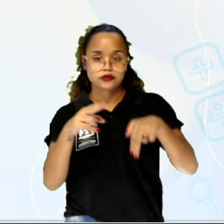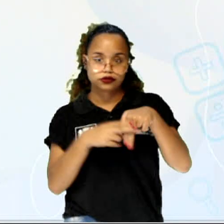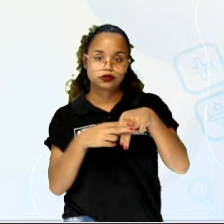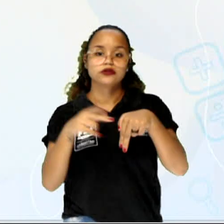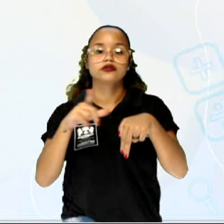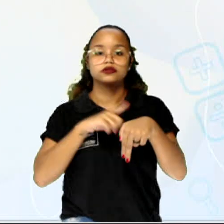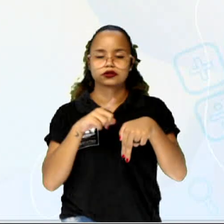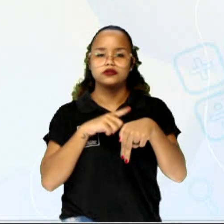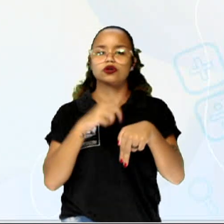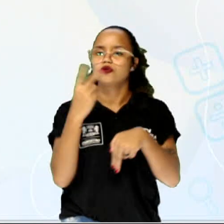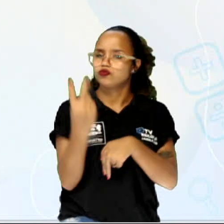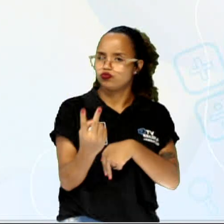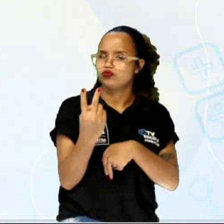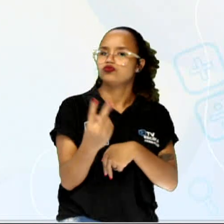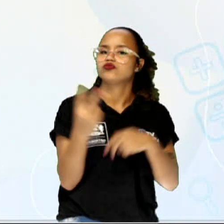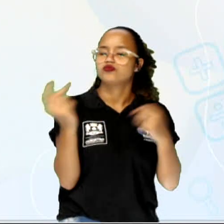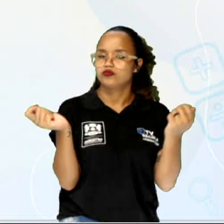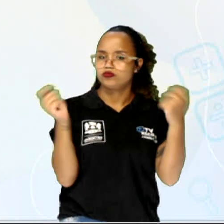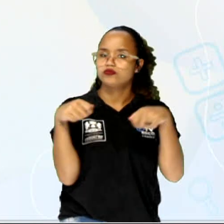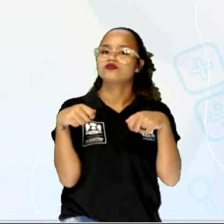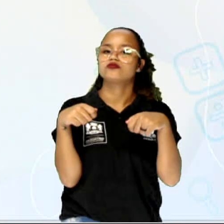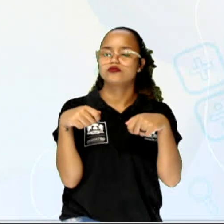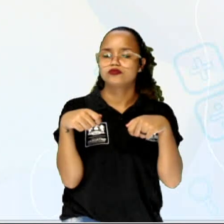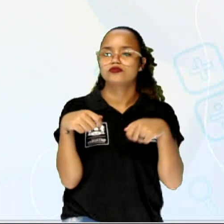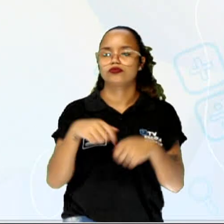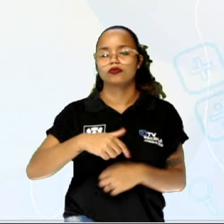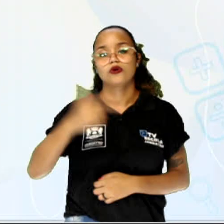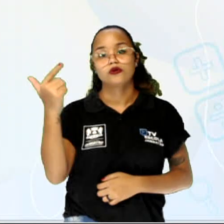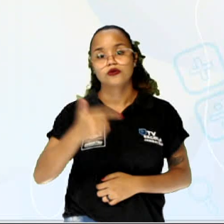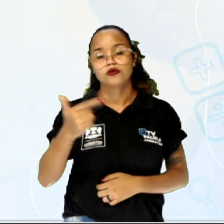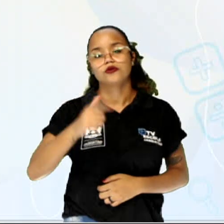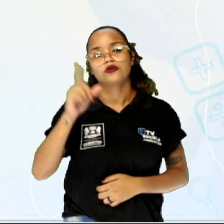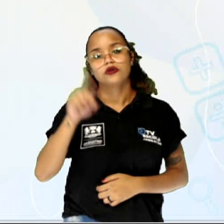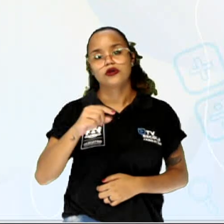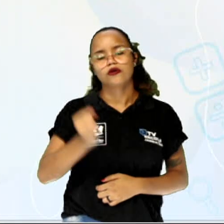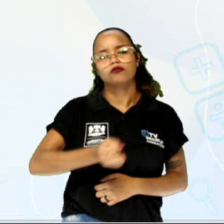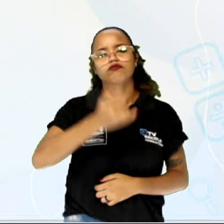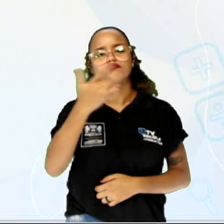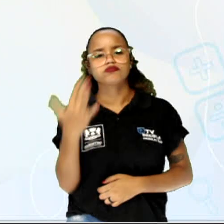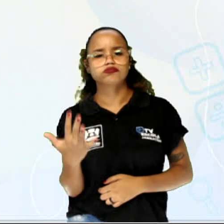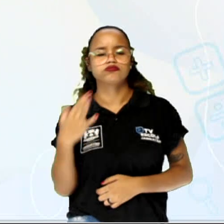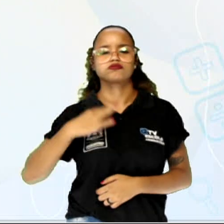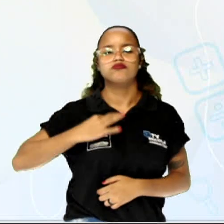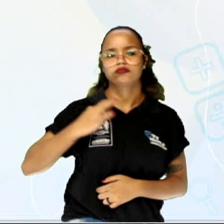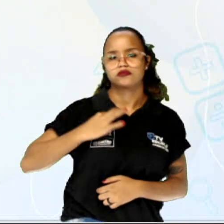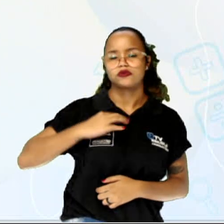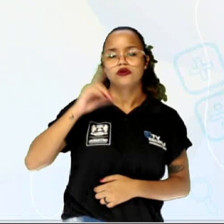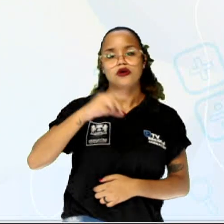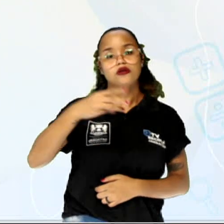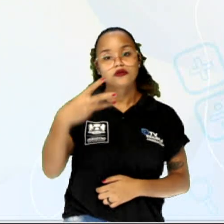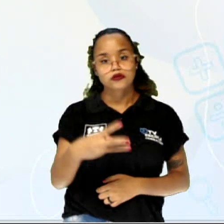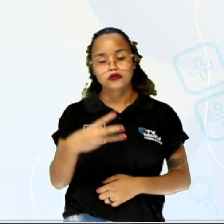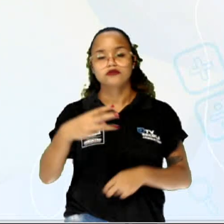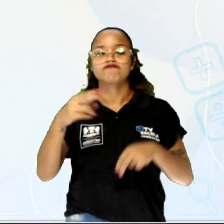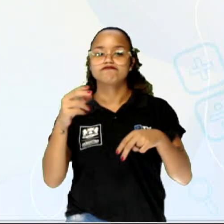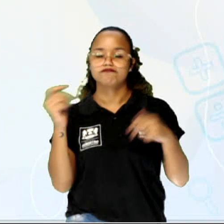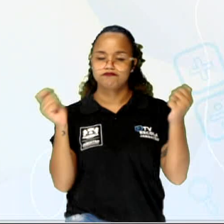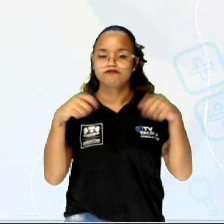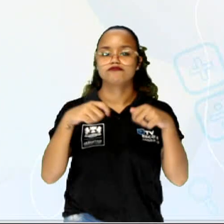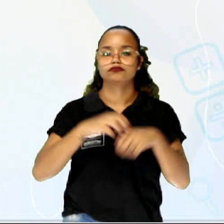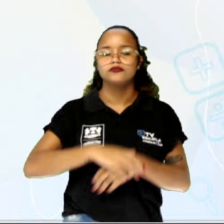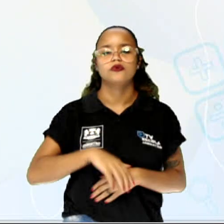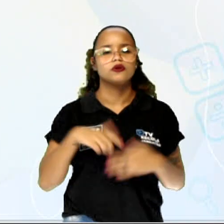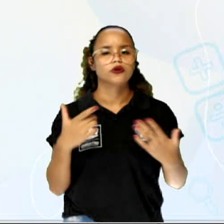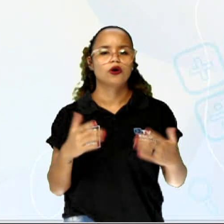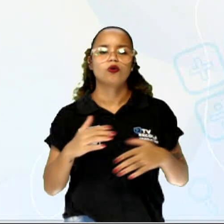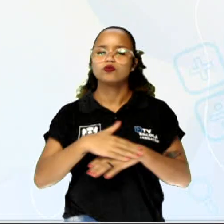no caso, duas possibilidades, e o segundo evento seria a quantidade de blusas que ela tem, que seriam três possibilidades. Então, o total